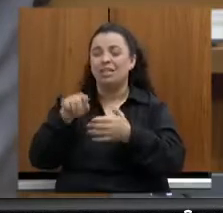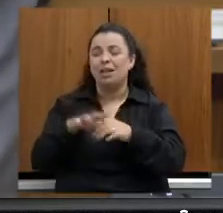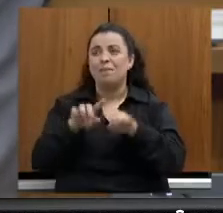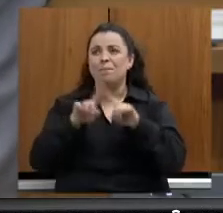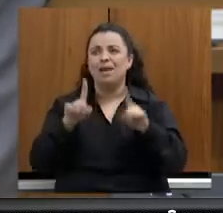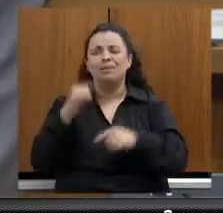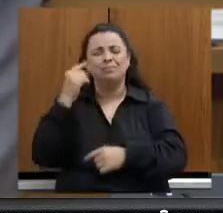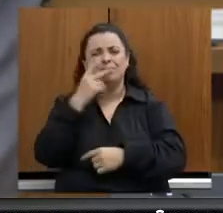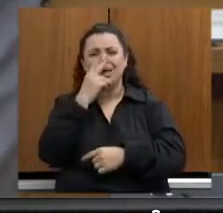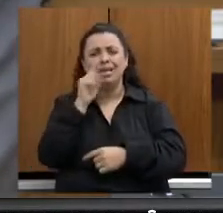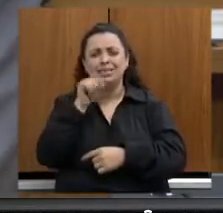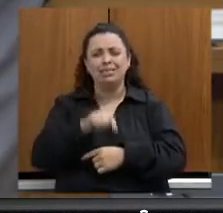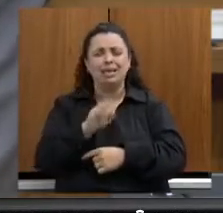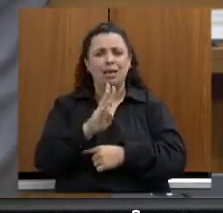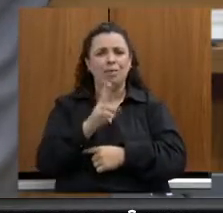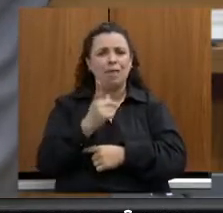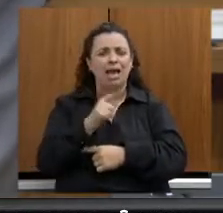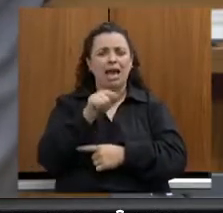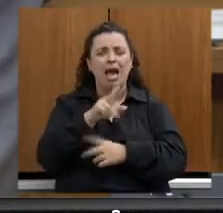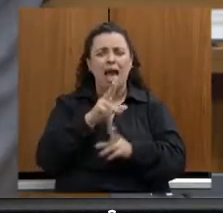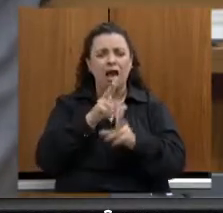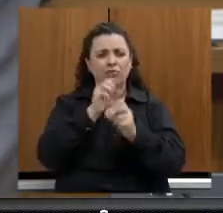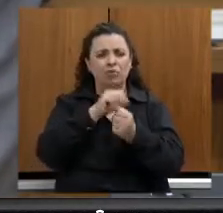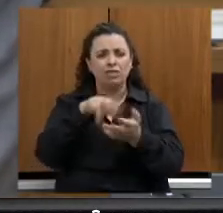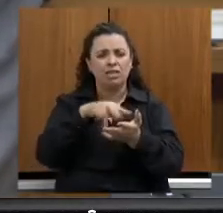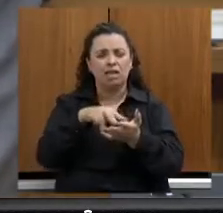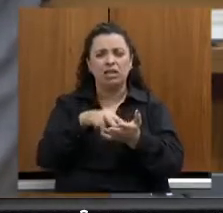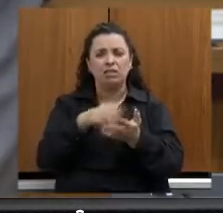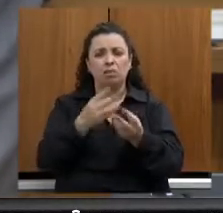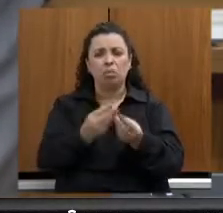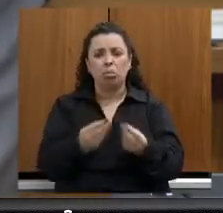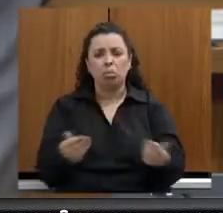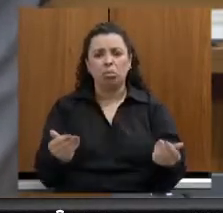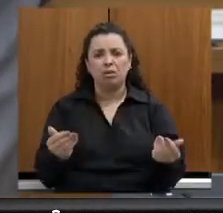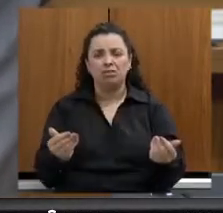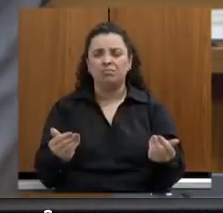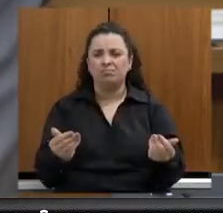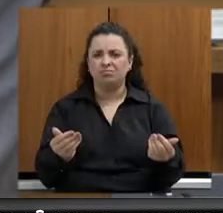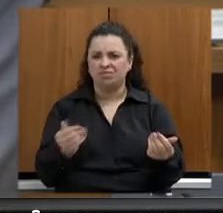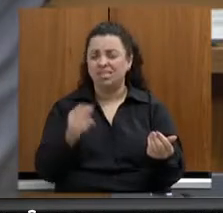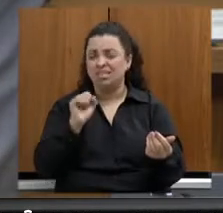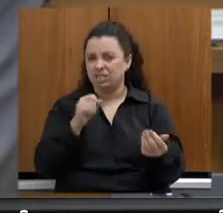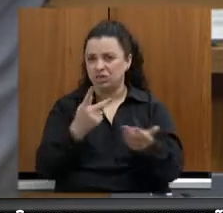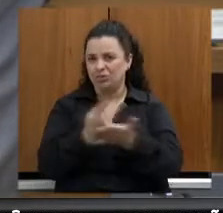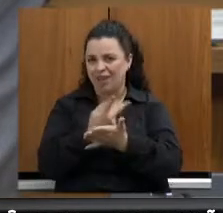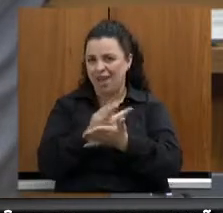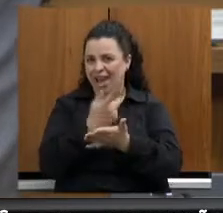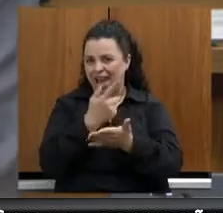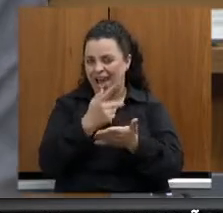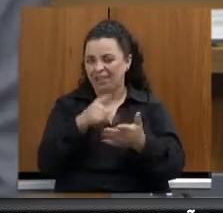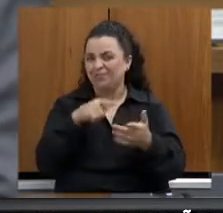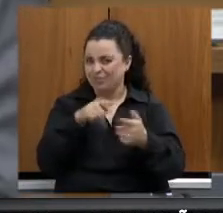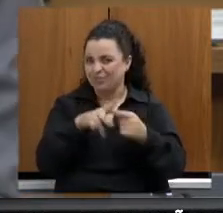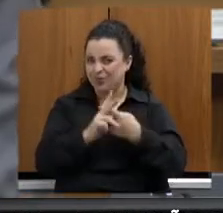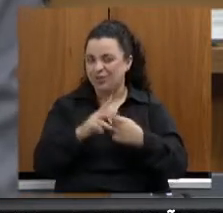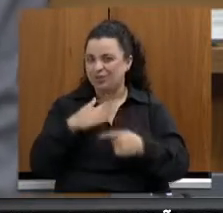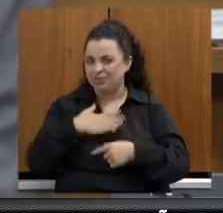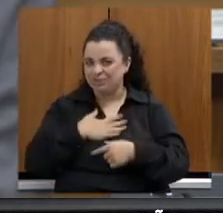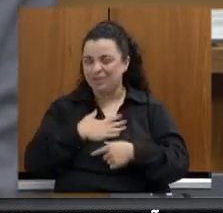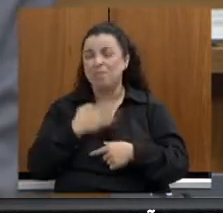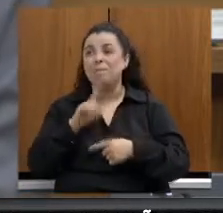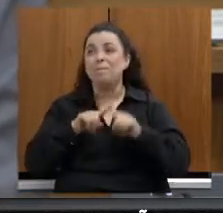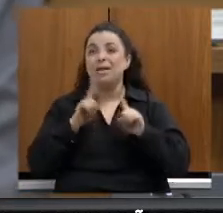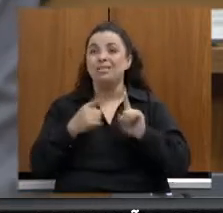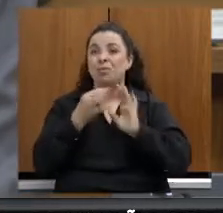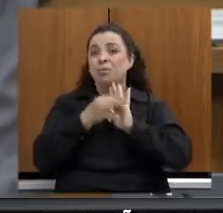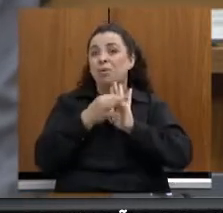errado, o me corrija, se eu estiver certo, fica aí a sugestão para o senhor, na sua secretaria,